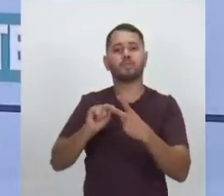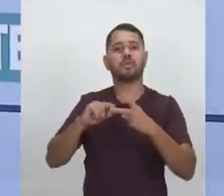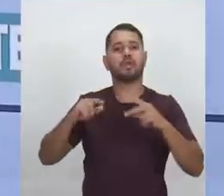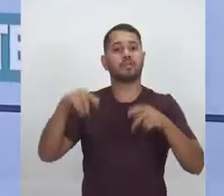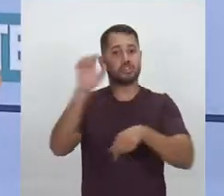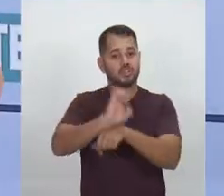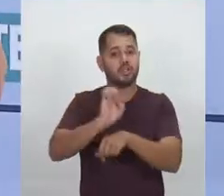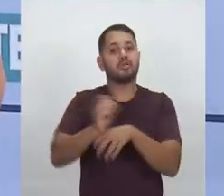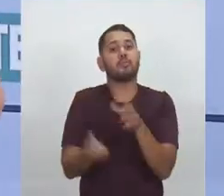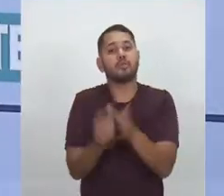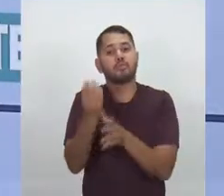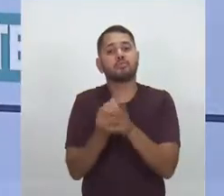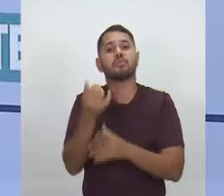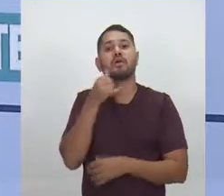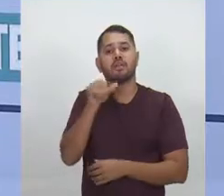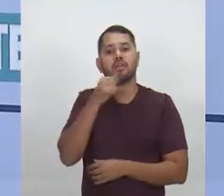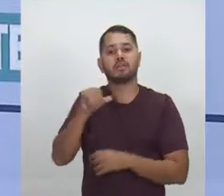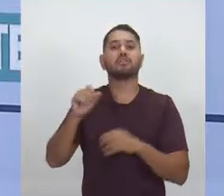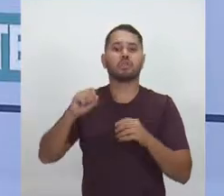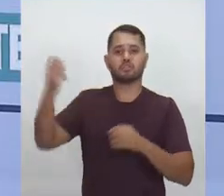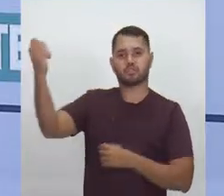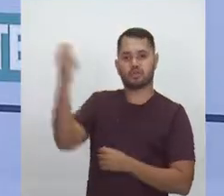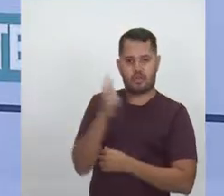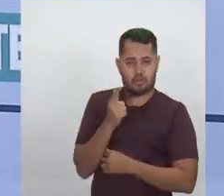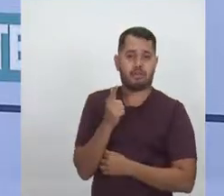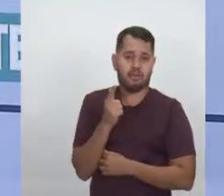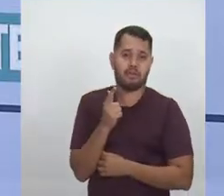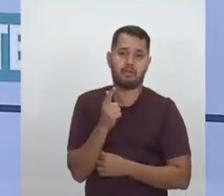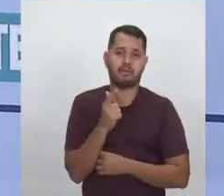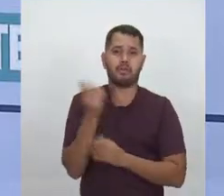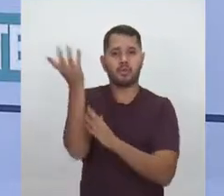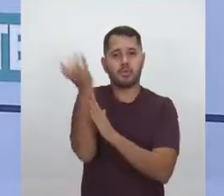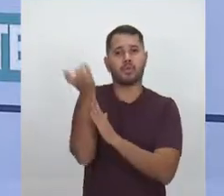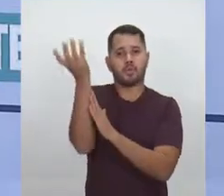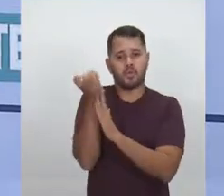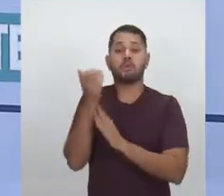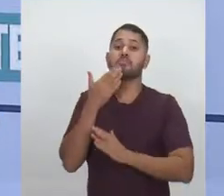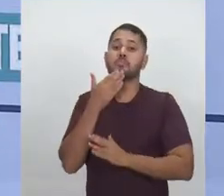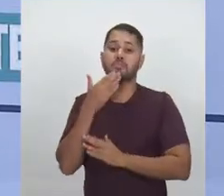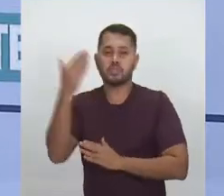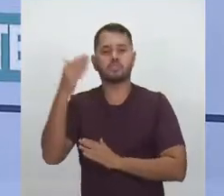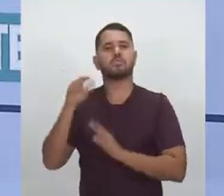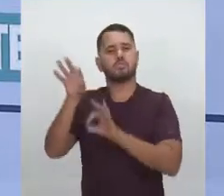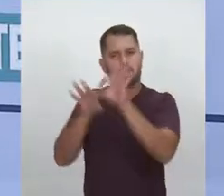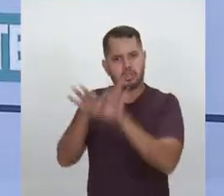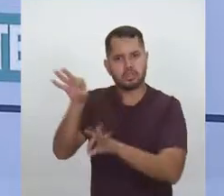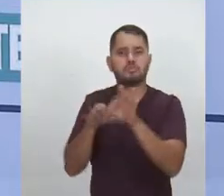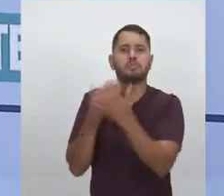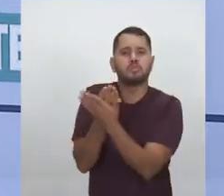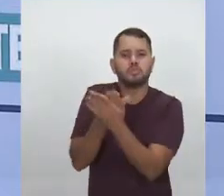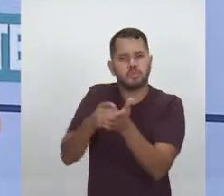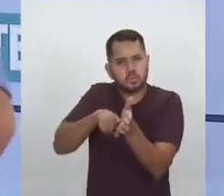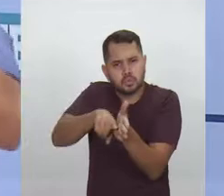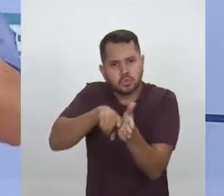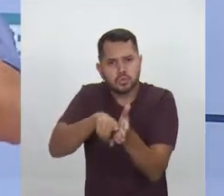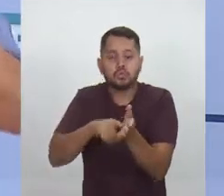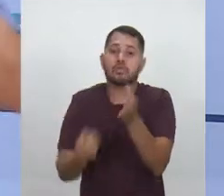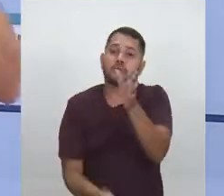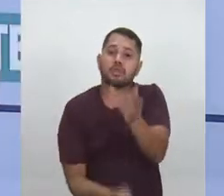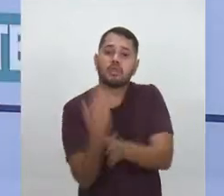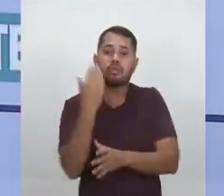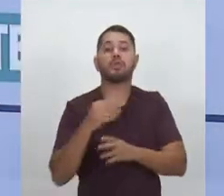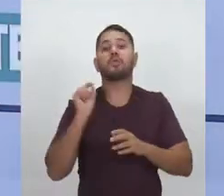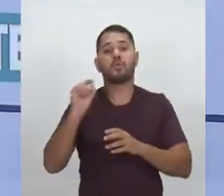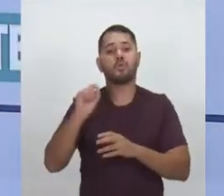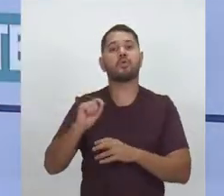produtor de energia solar. Inclusive, pedir um planejamento, pedir um estudo para que nós possamos implantar o Luz